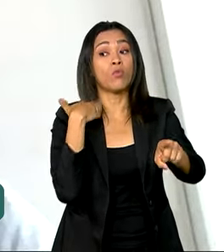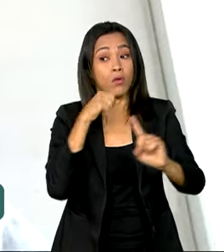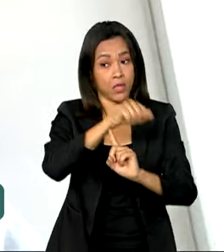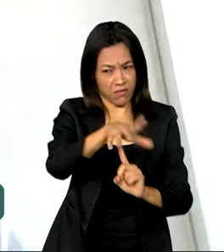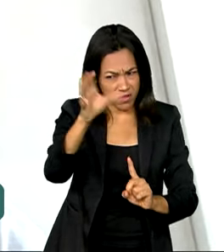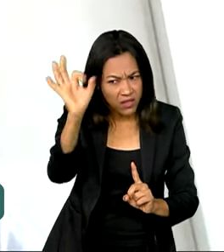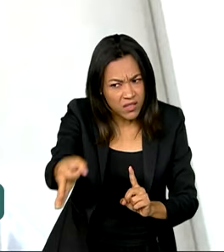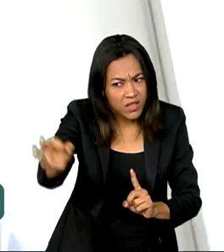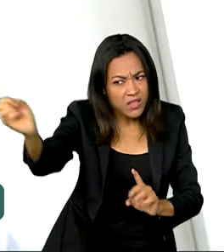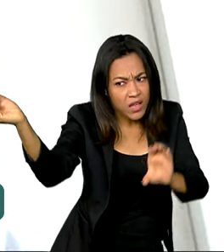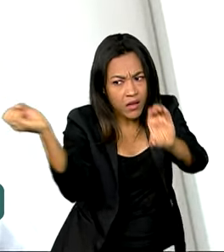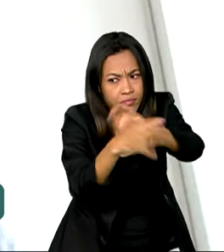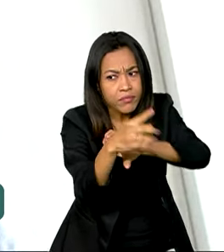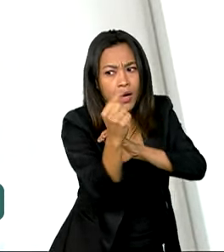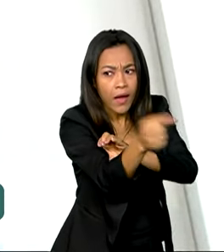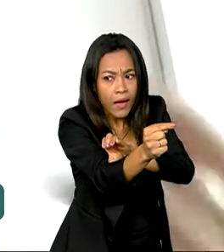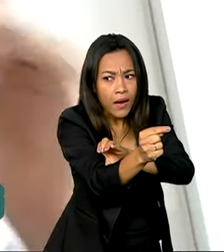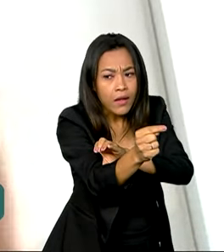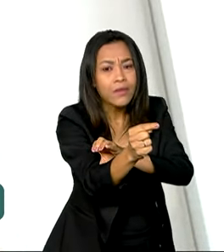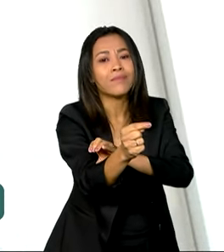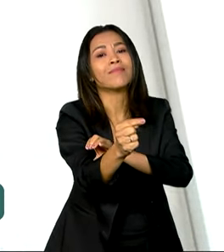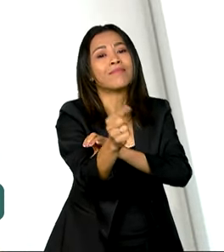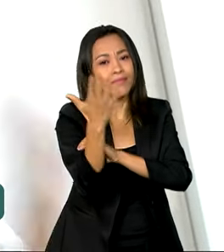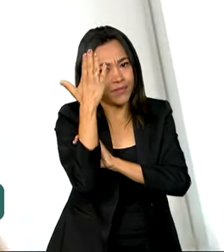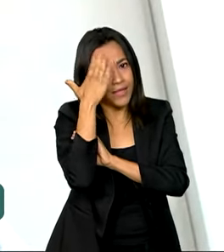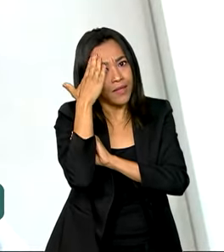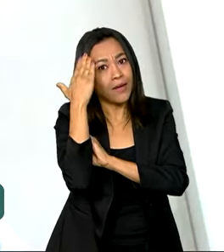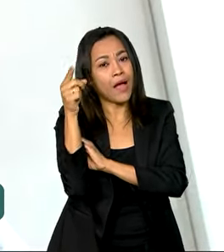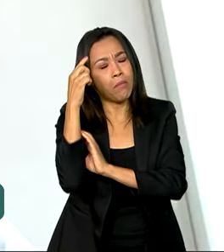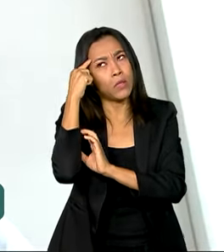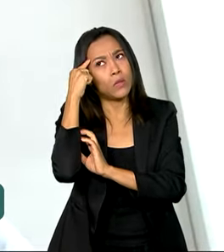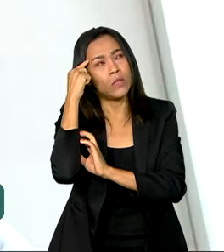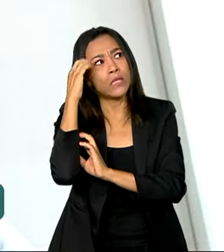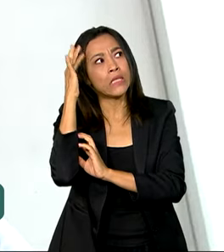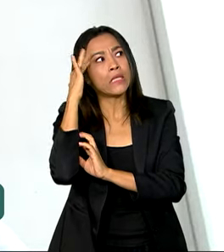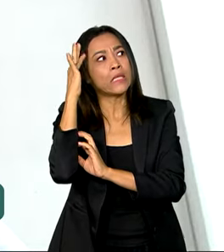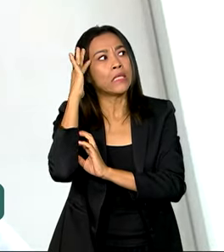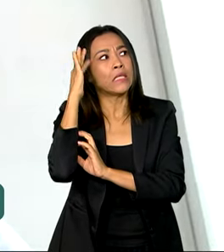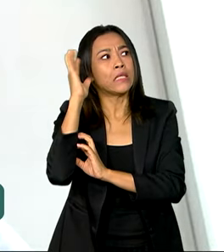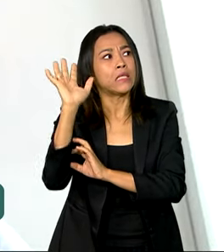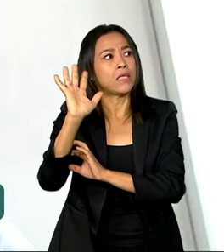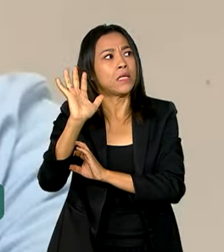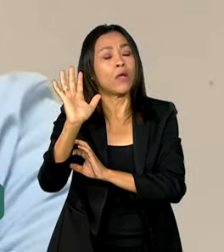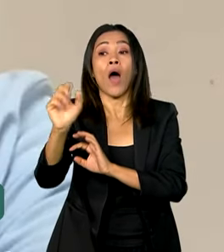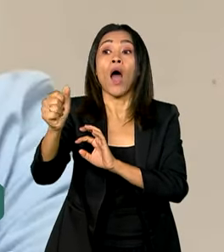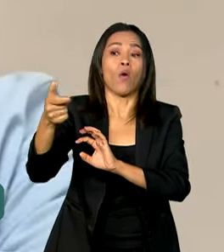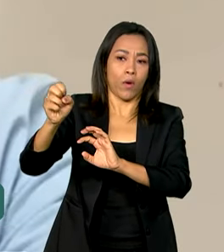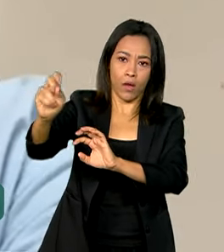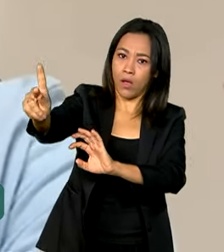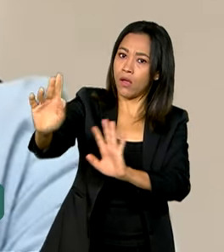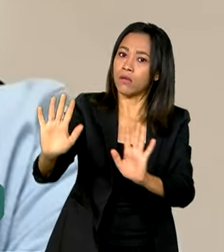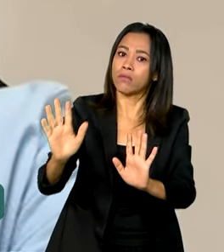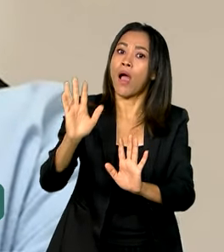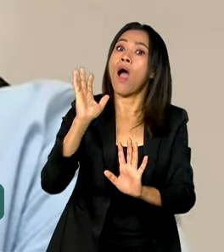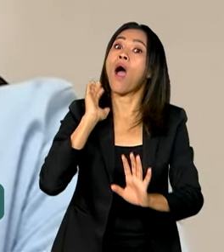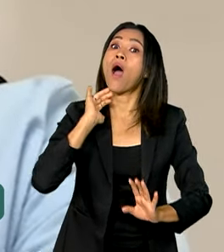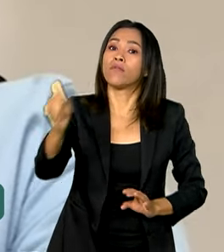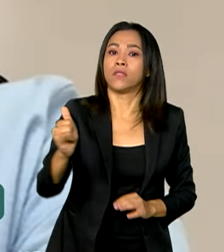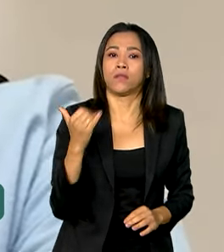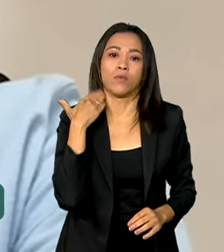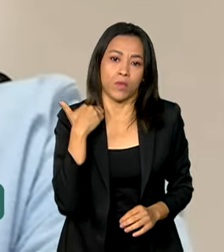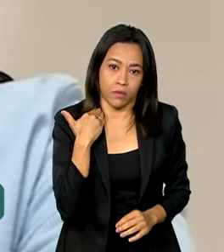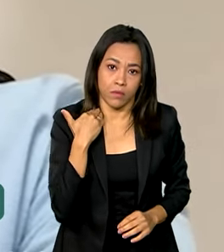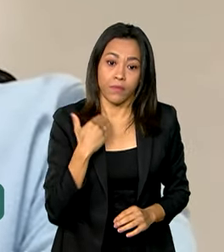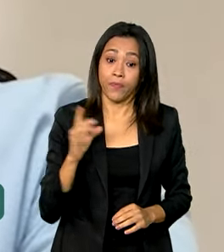Você tem certeza que você quer fazer esse PIX? Então vai pelo menos fazer a pessoa pensar duas vezes antes de confirmar a transação. O empresário Antônio